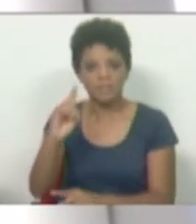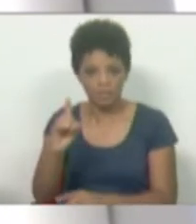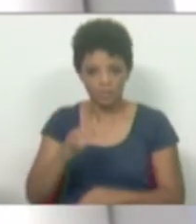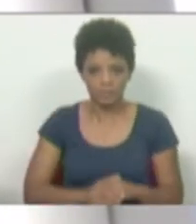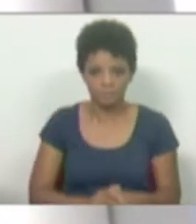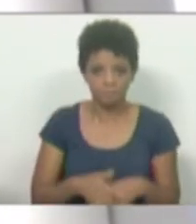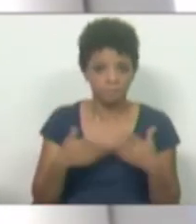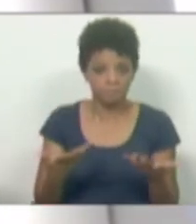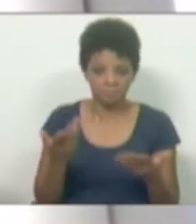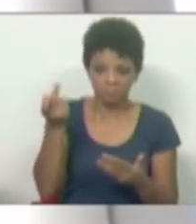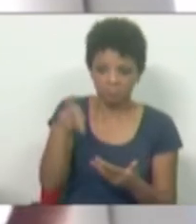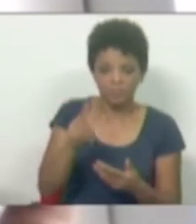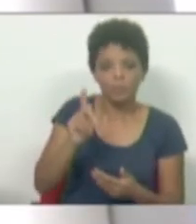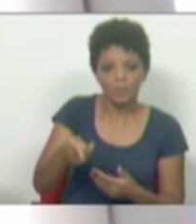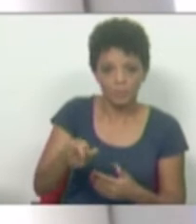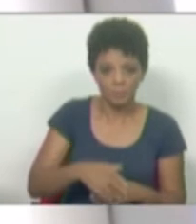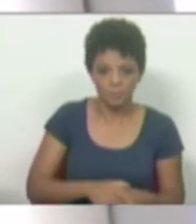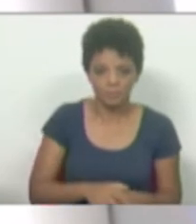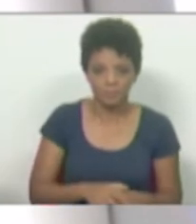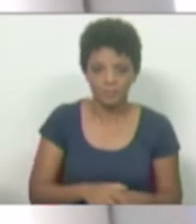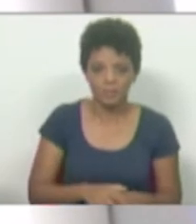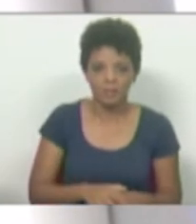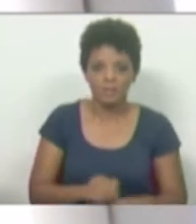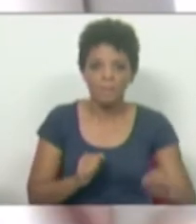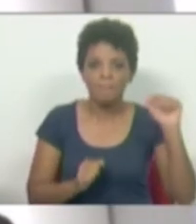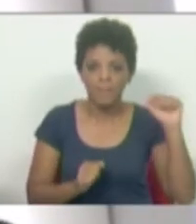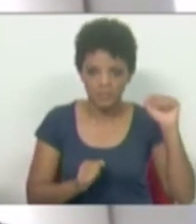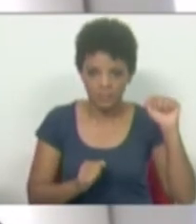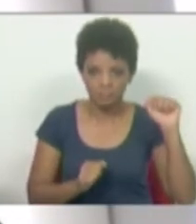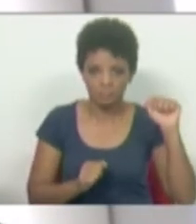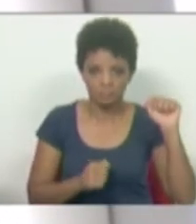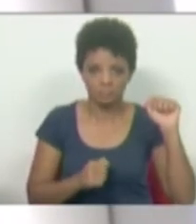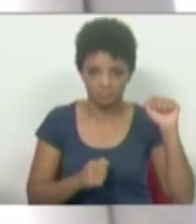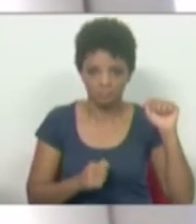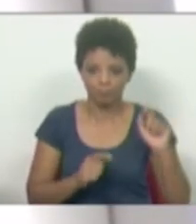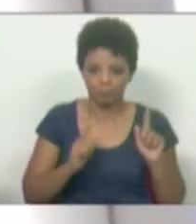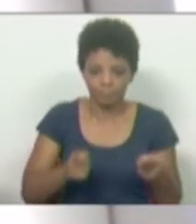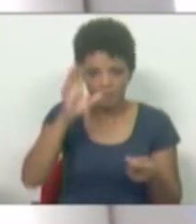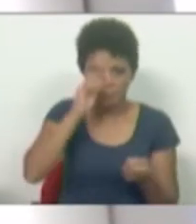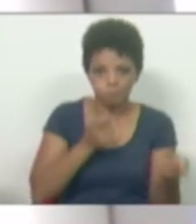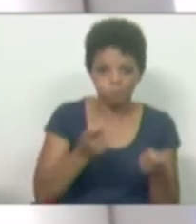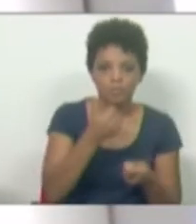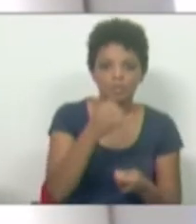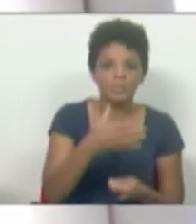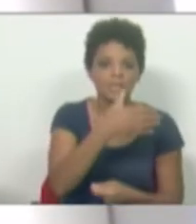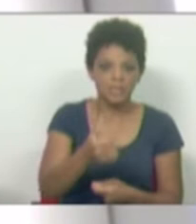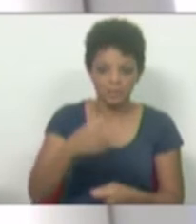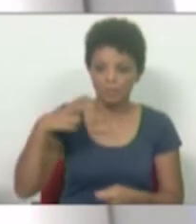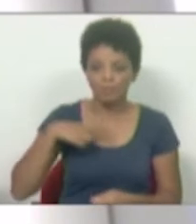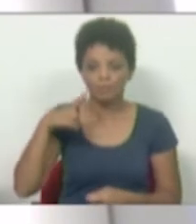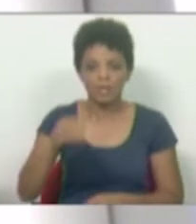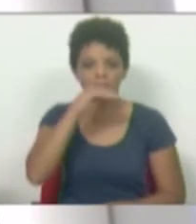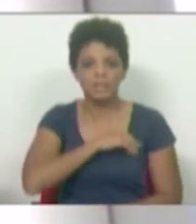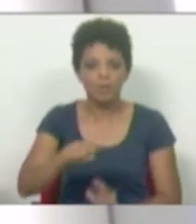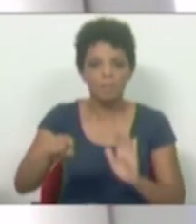Ora, acontece que quando o PS começou a governar, em 2015, Portugal tinha um